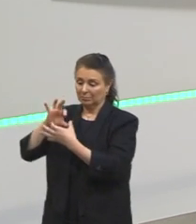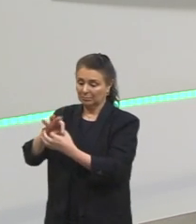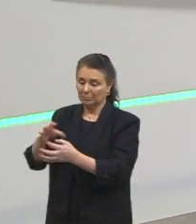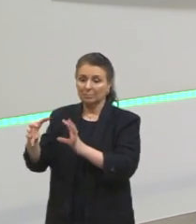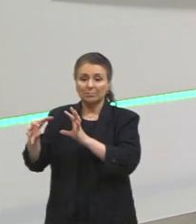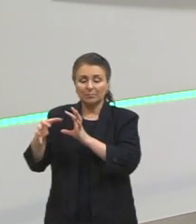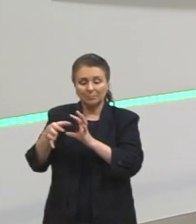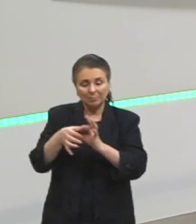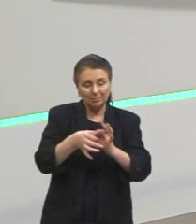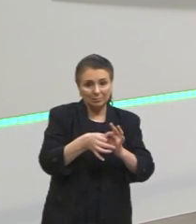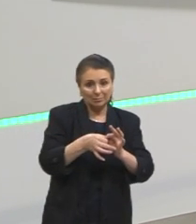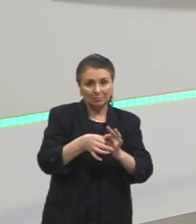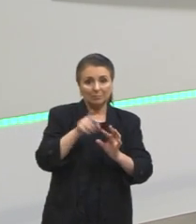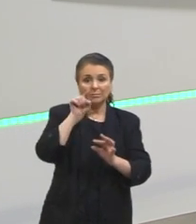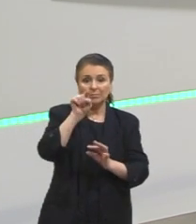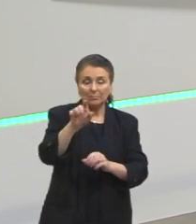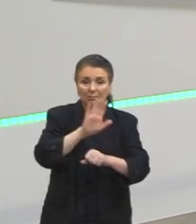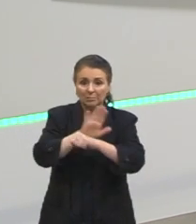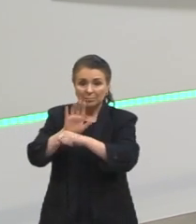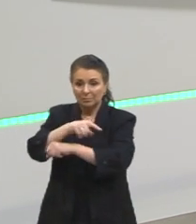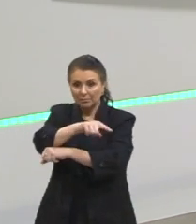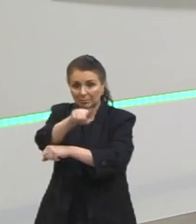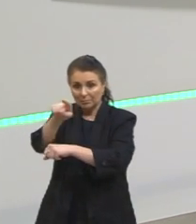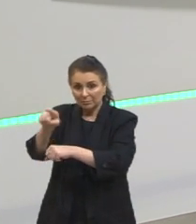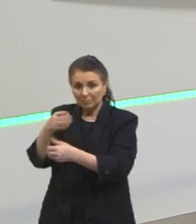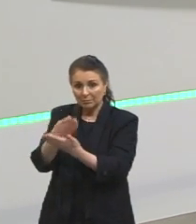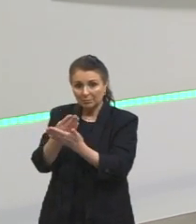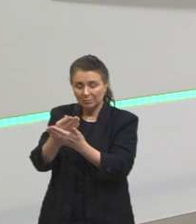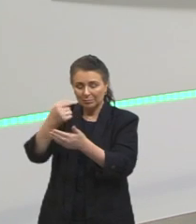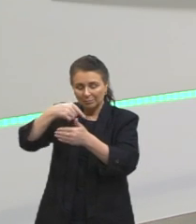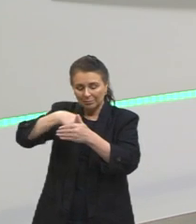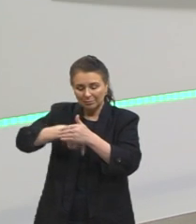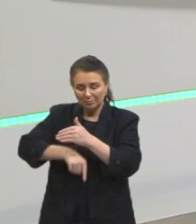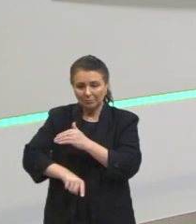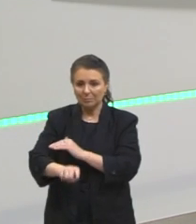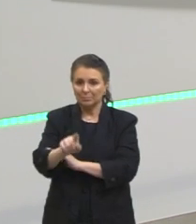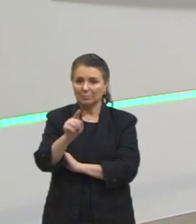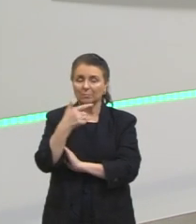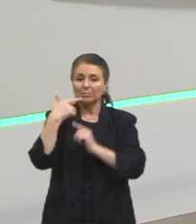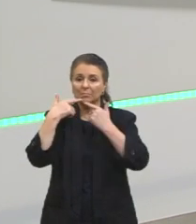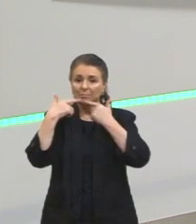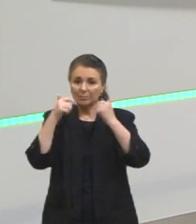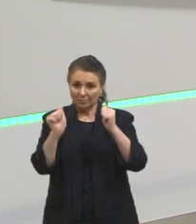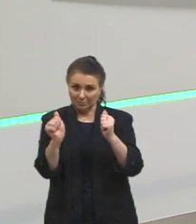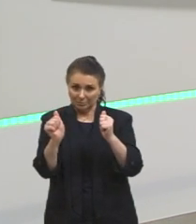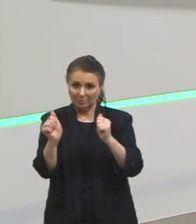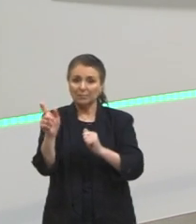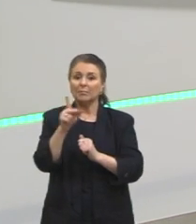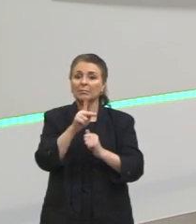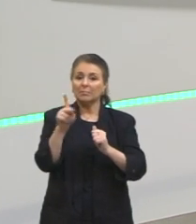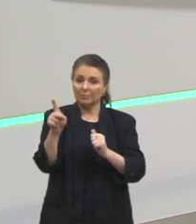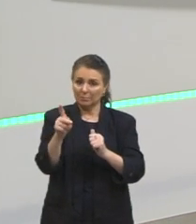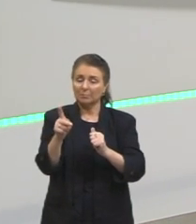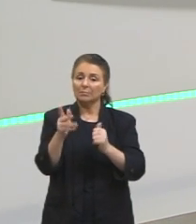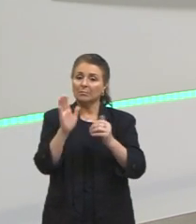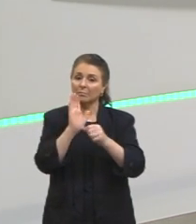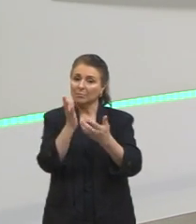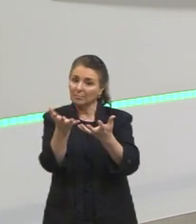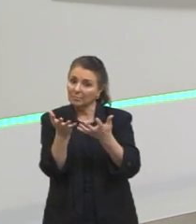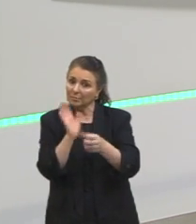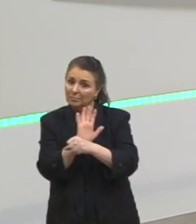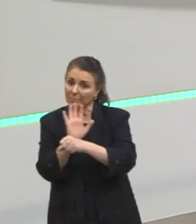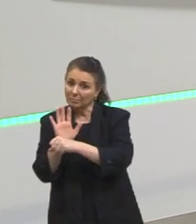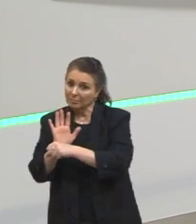tudo ajuda vocês num estudo mais aprofundado da língua. Eu estou à disposição de vocês. Vocês têm